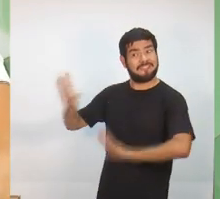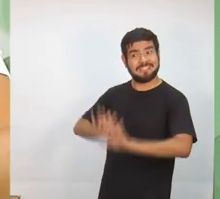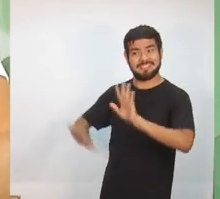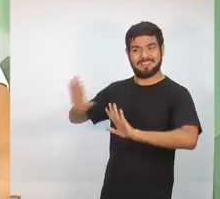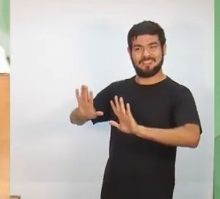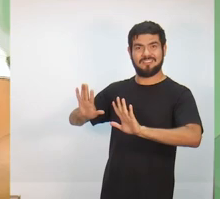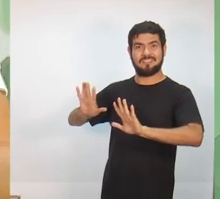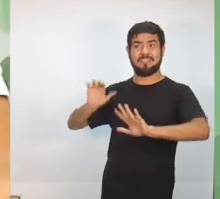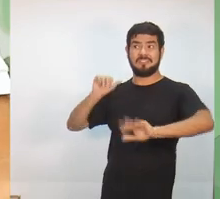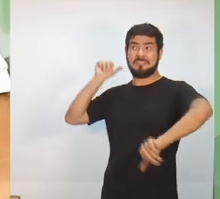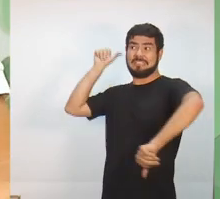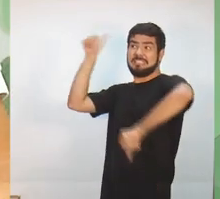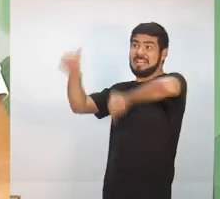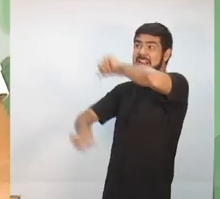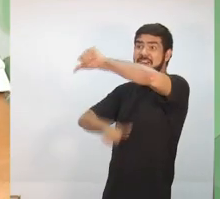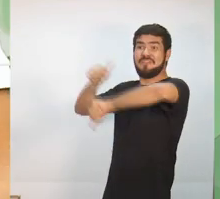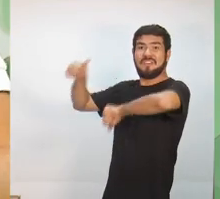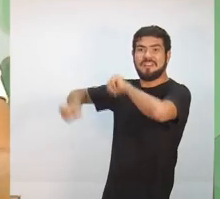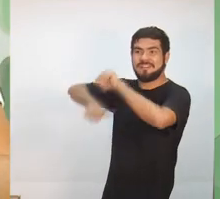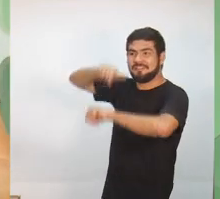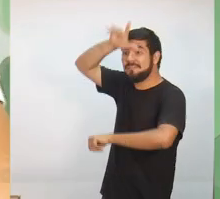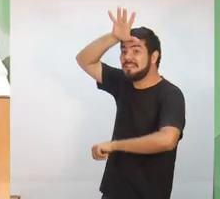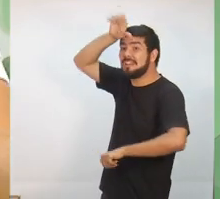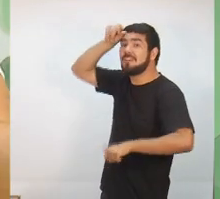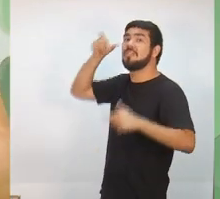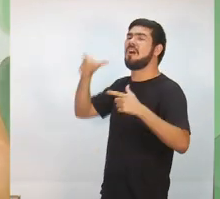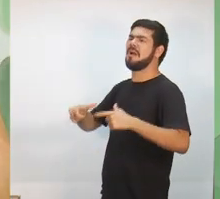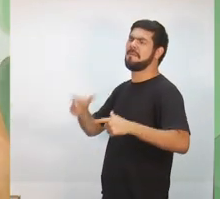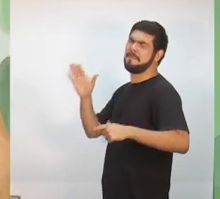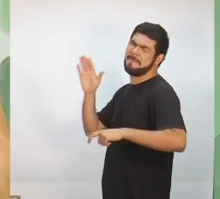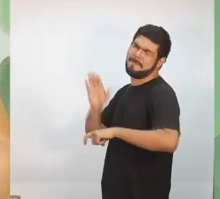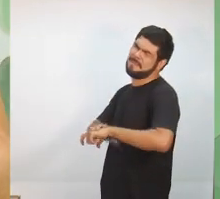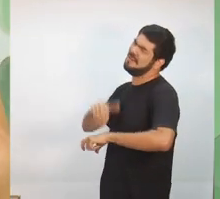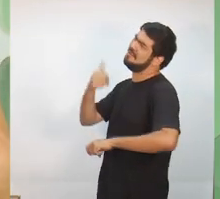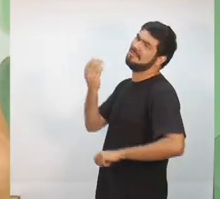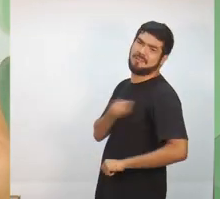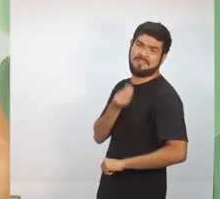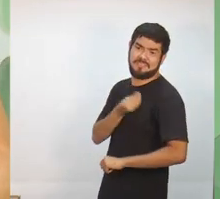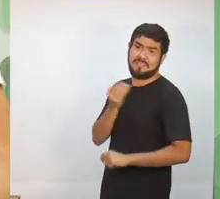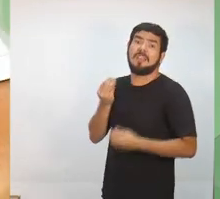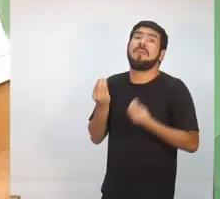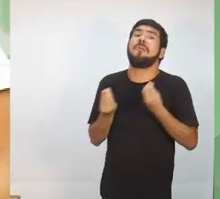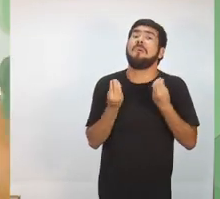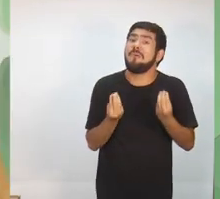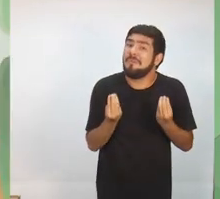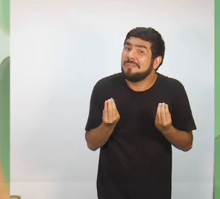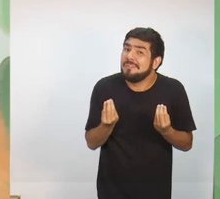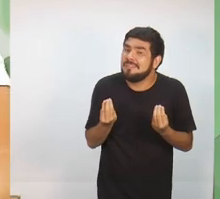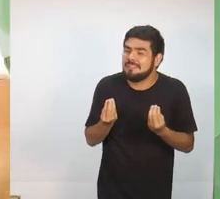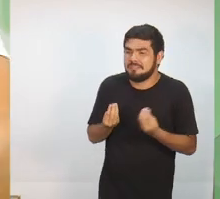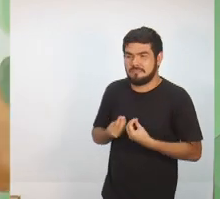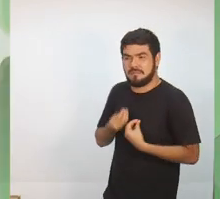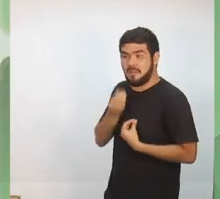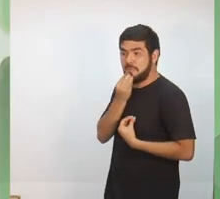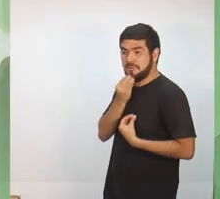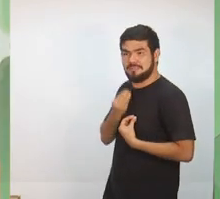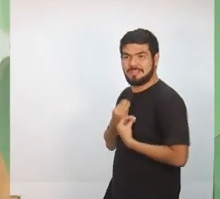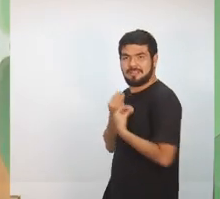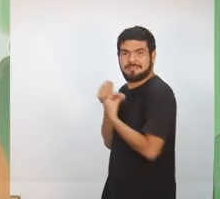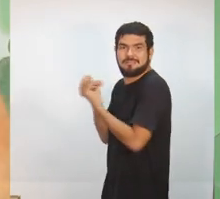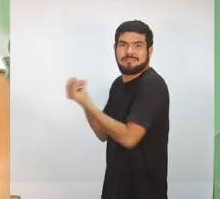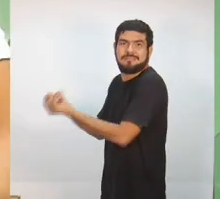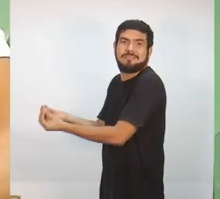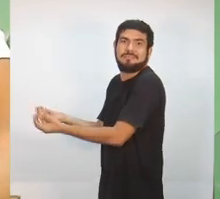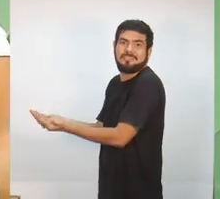transformar Manaus e o estado do Amazonas num lugar melhor para se viver. Sabe como? Nós vamos dar aos nossos jovens a oportunidade que ele